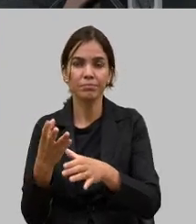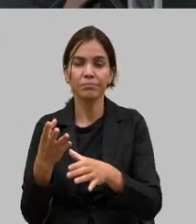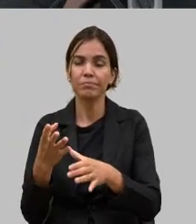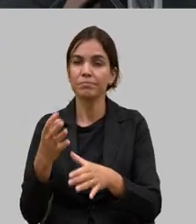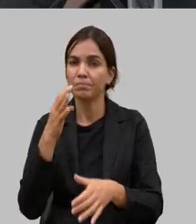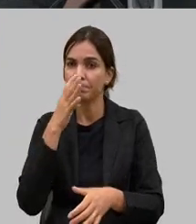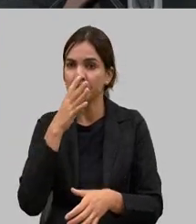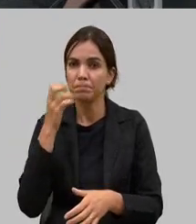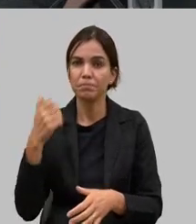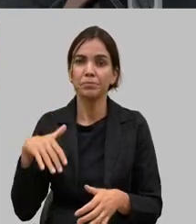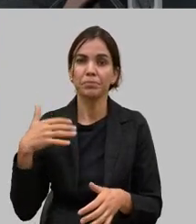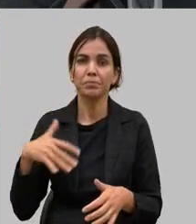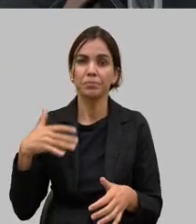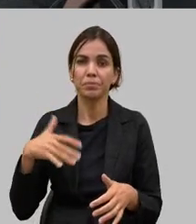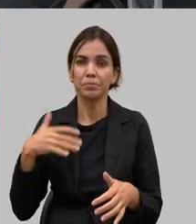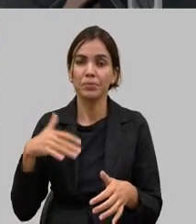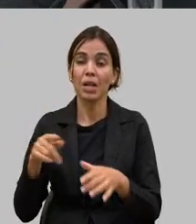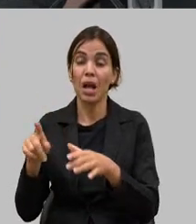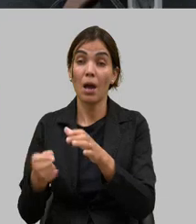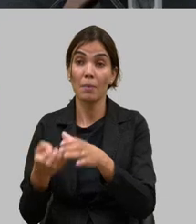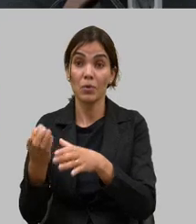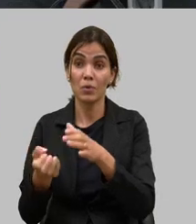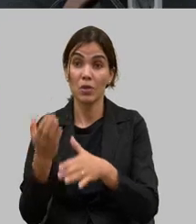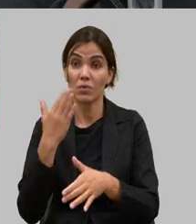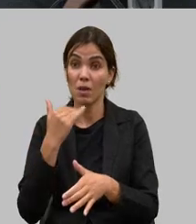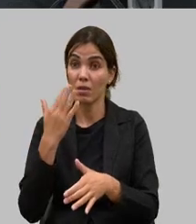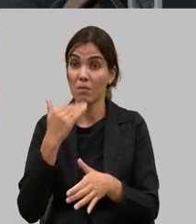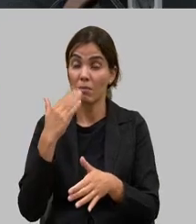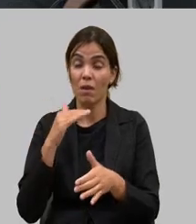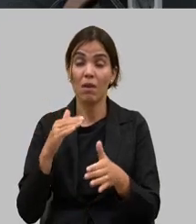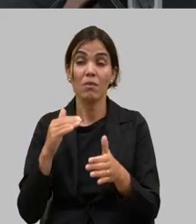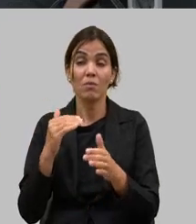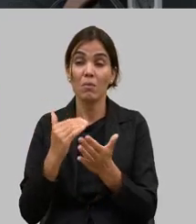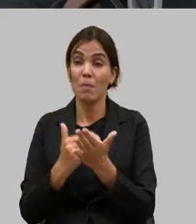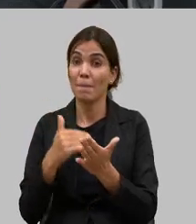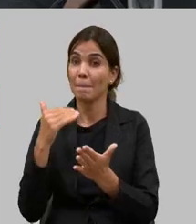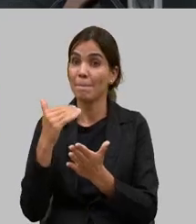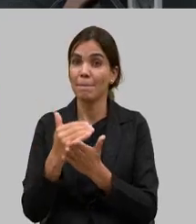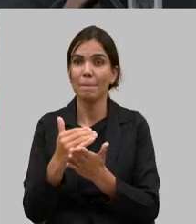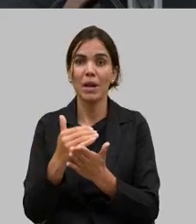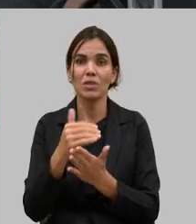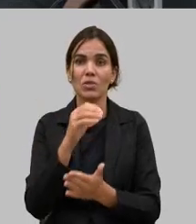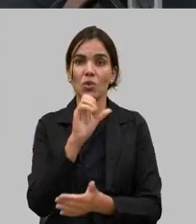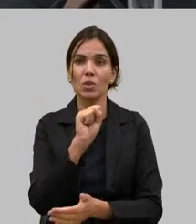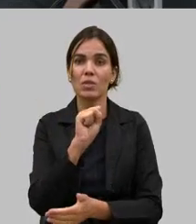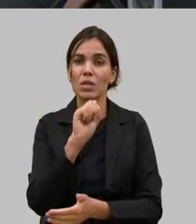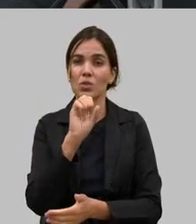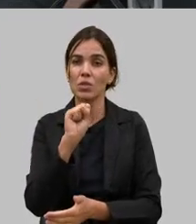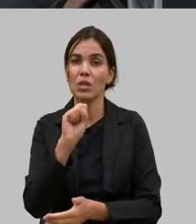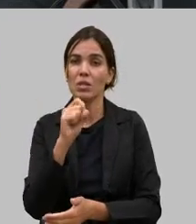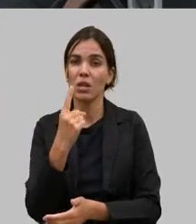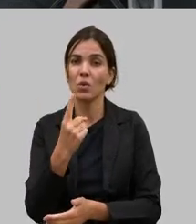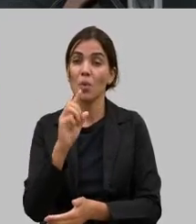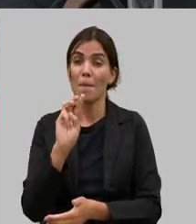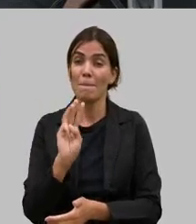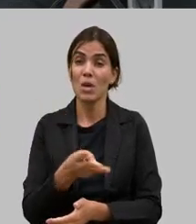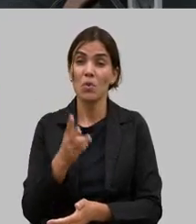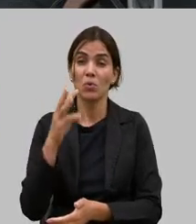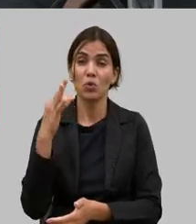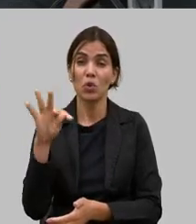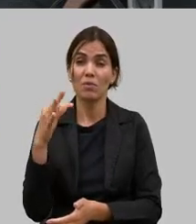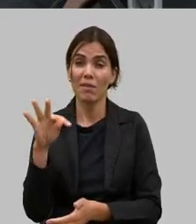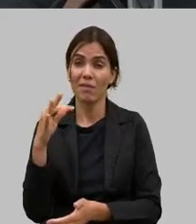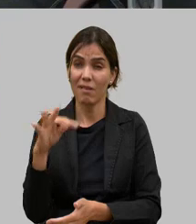números que mostram que a produção de alimentos lá passa de 881 a mil toneladas só no Digi 2 mais de 4.300